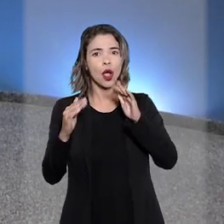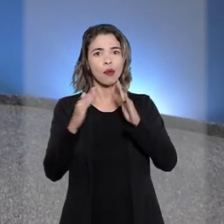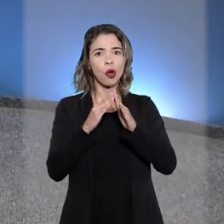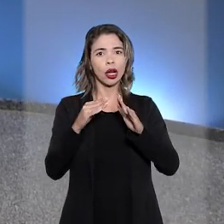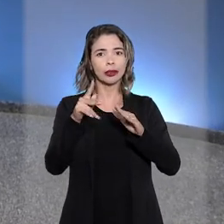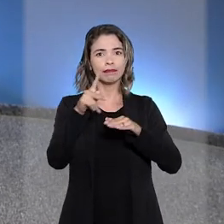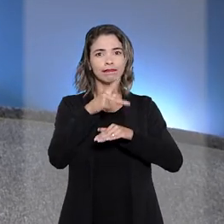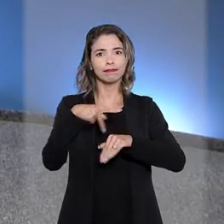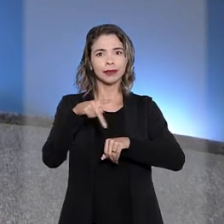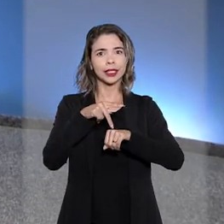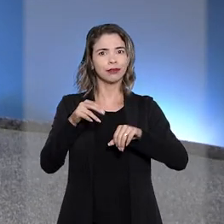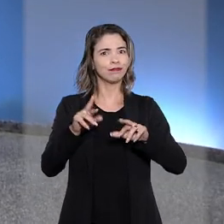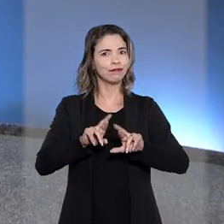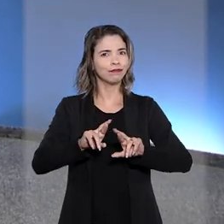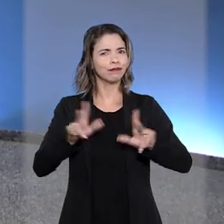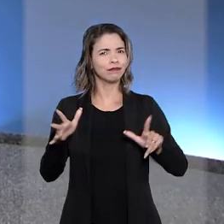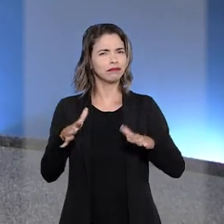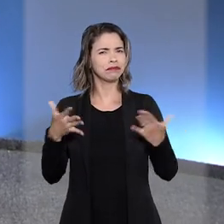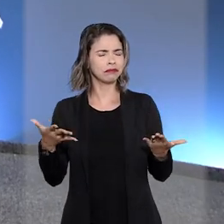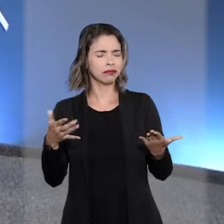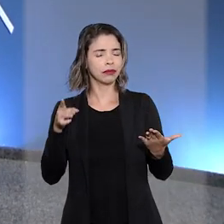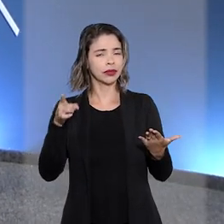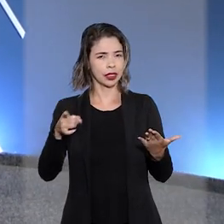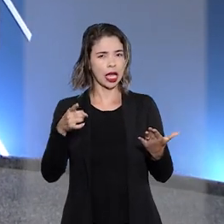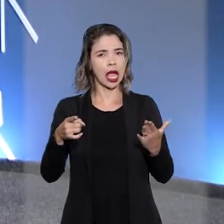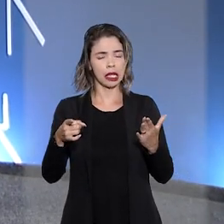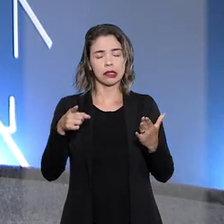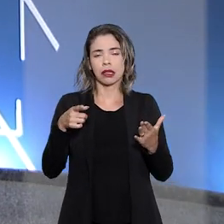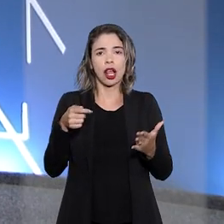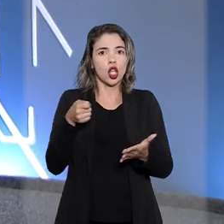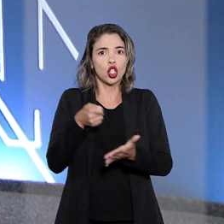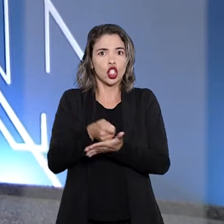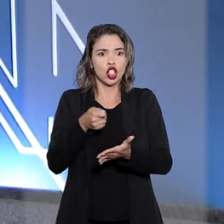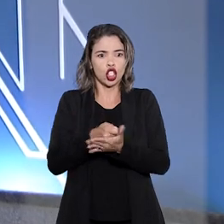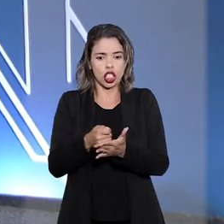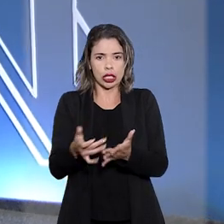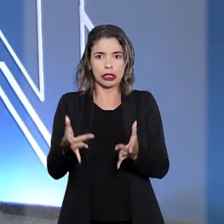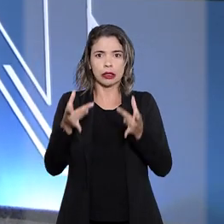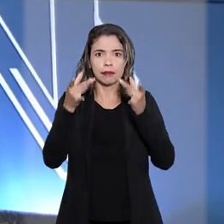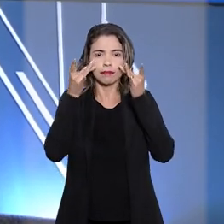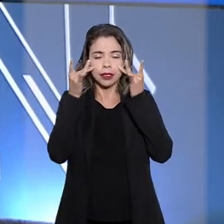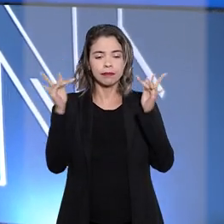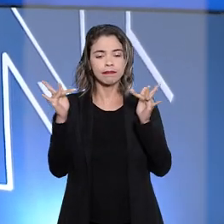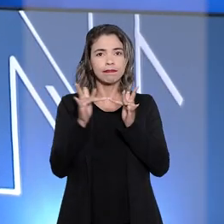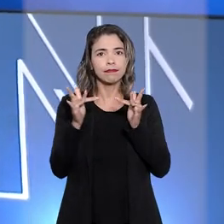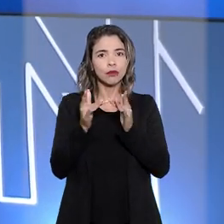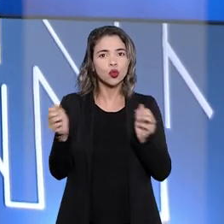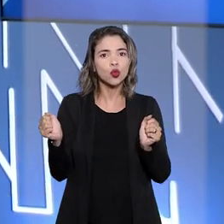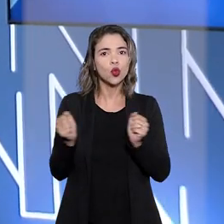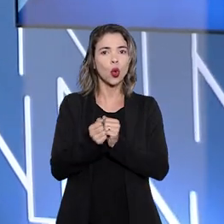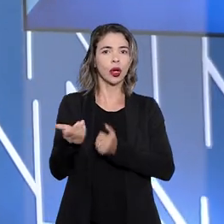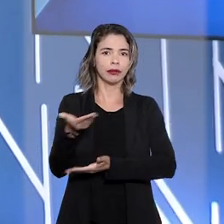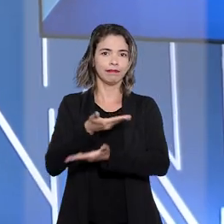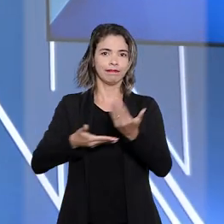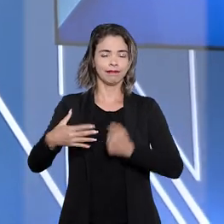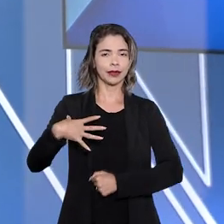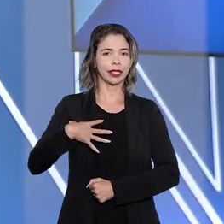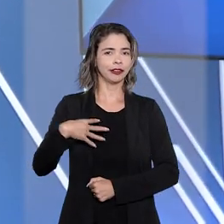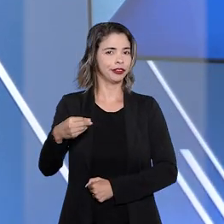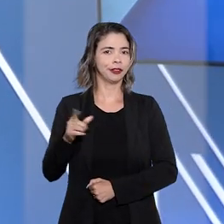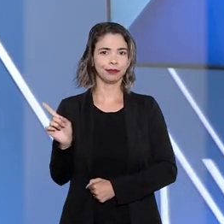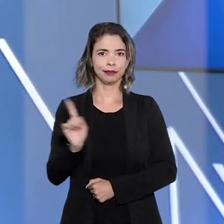diferentes. O colegiado concluiu que esse regime não exige a custódia física conjunta da criança.